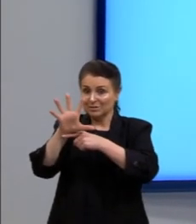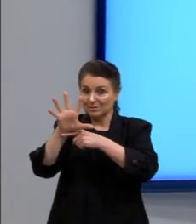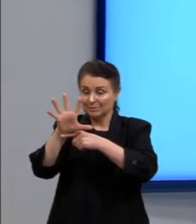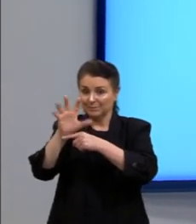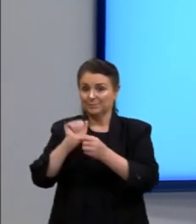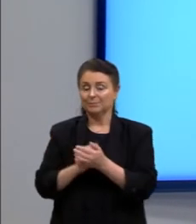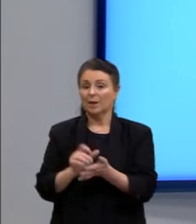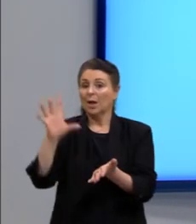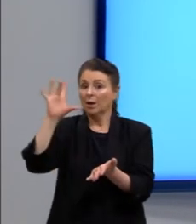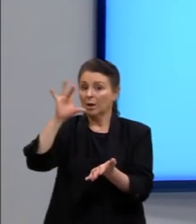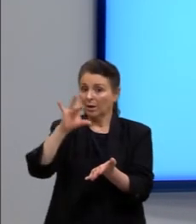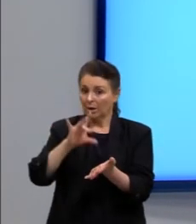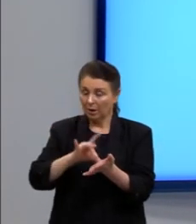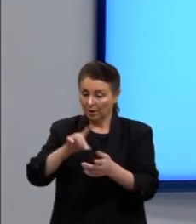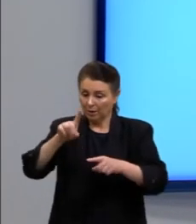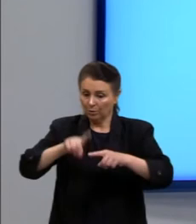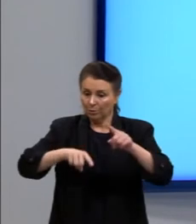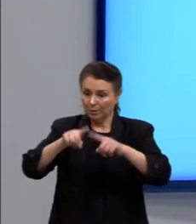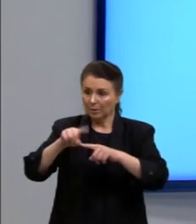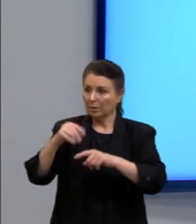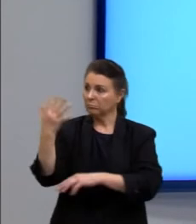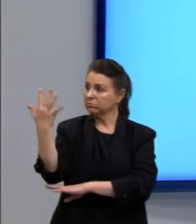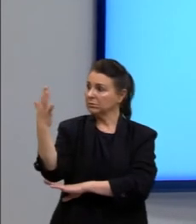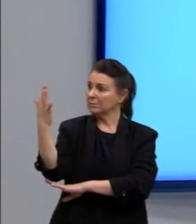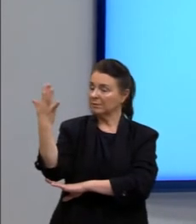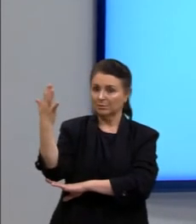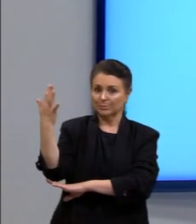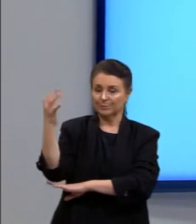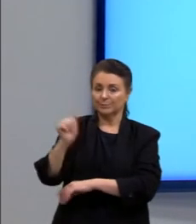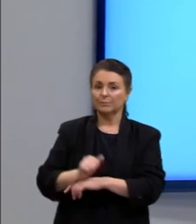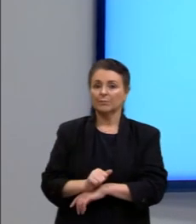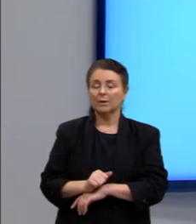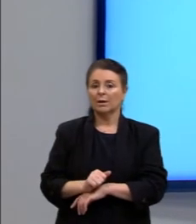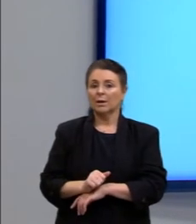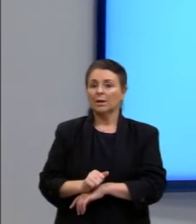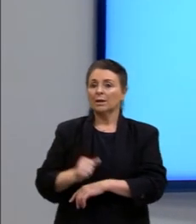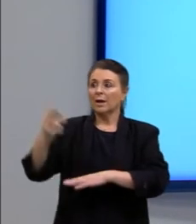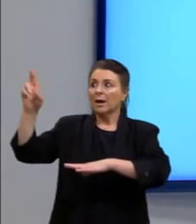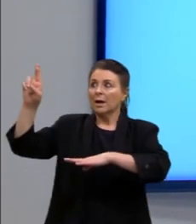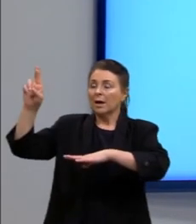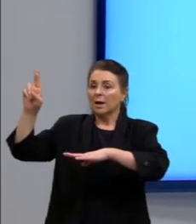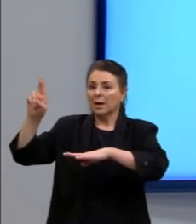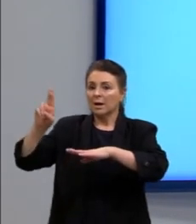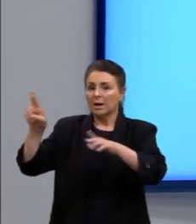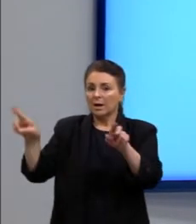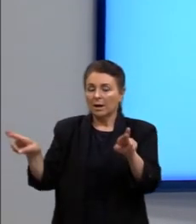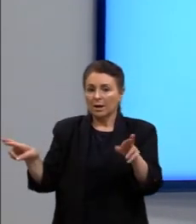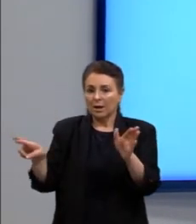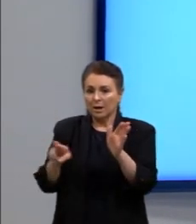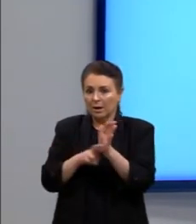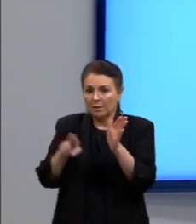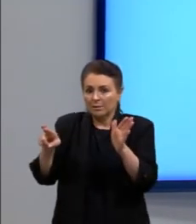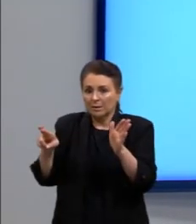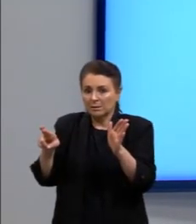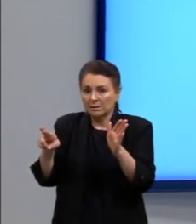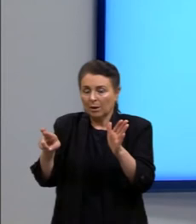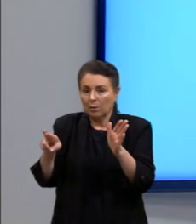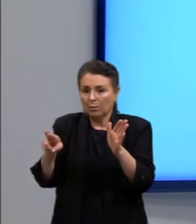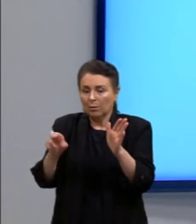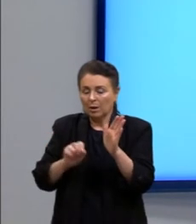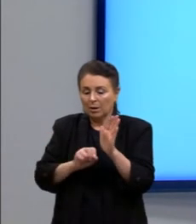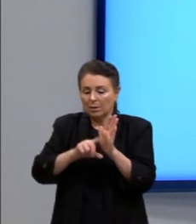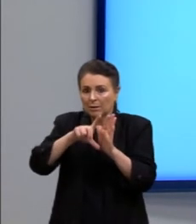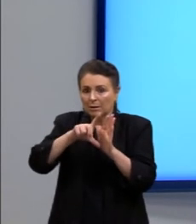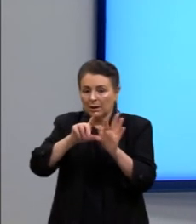Constituído de um material transparente, cujo índice de refração é crescente com a frequência da luz